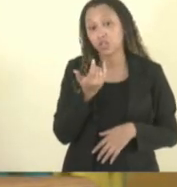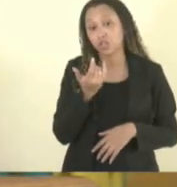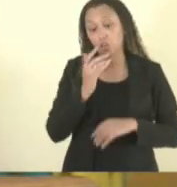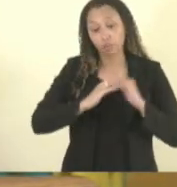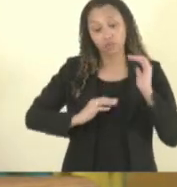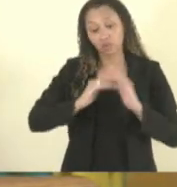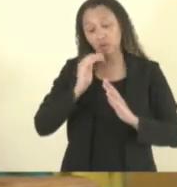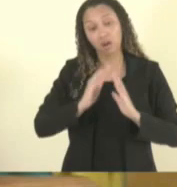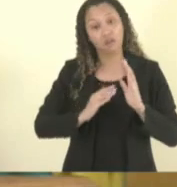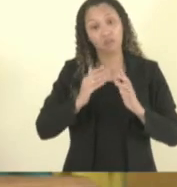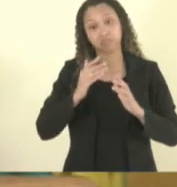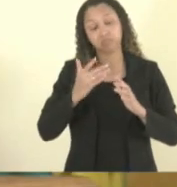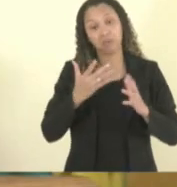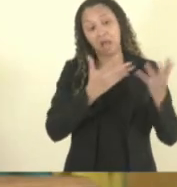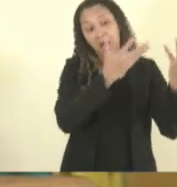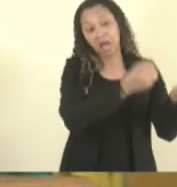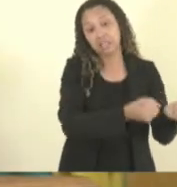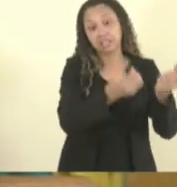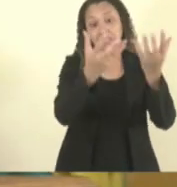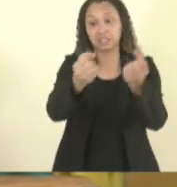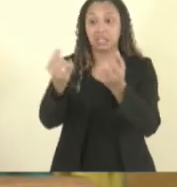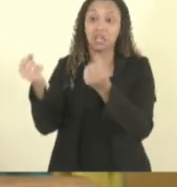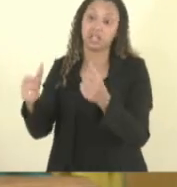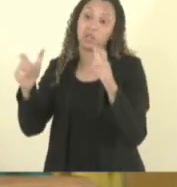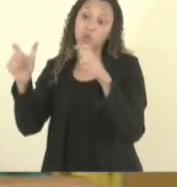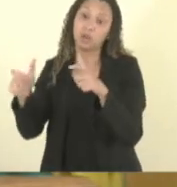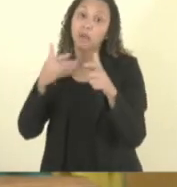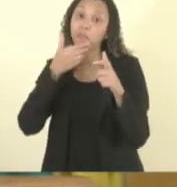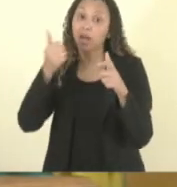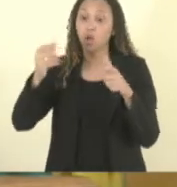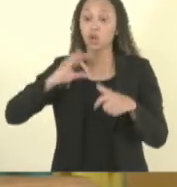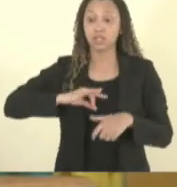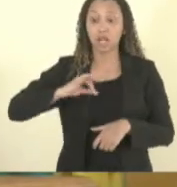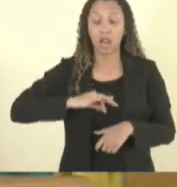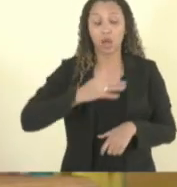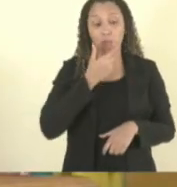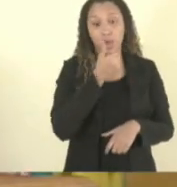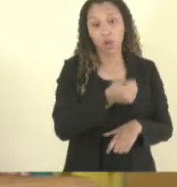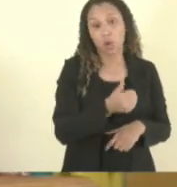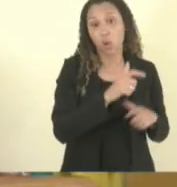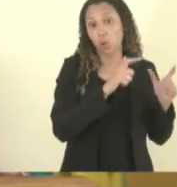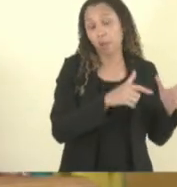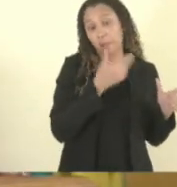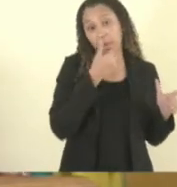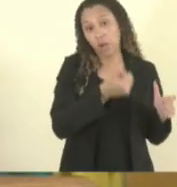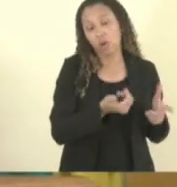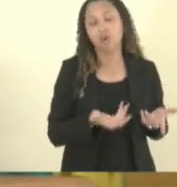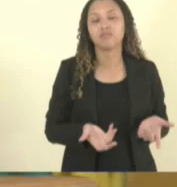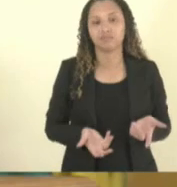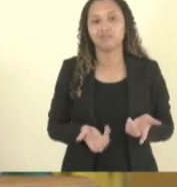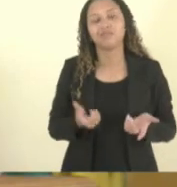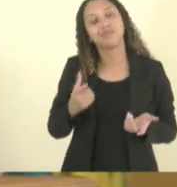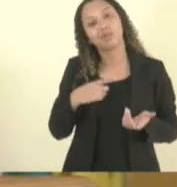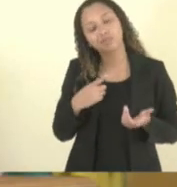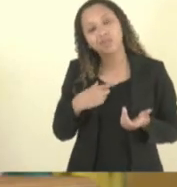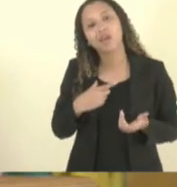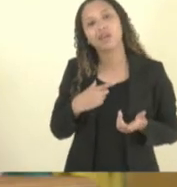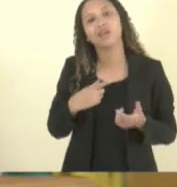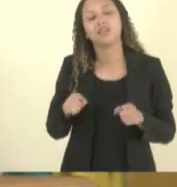se sente melhor ou que o salário é melhor então a gente também tem essas questões que são né